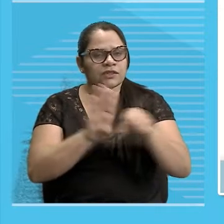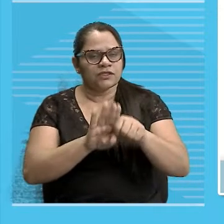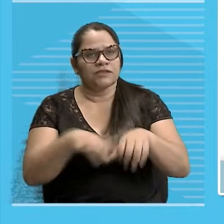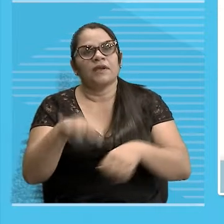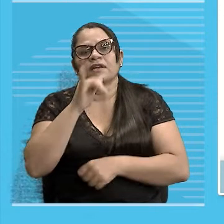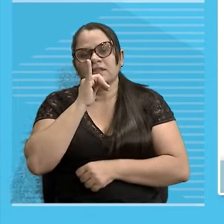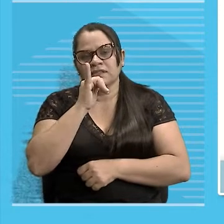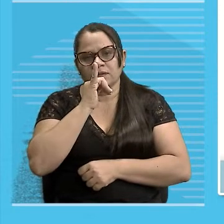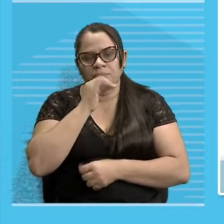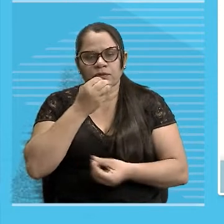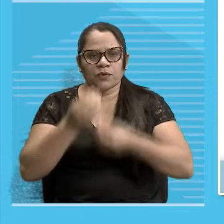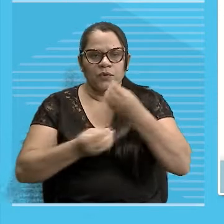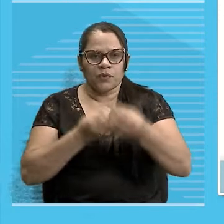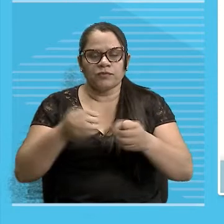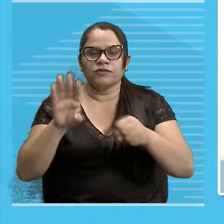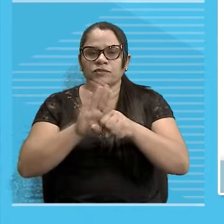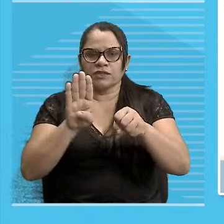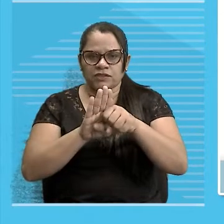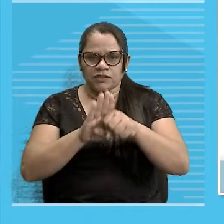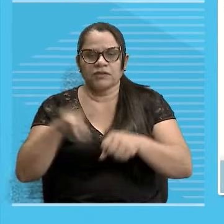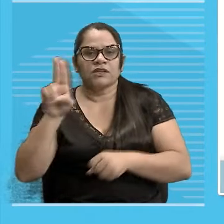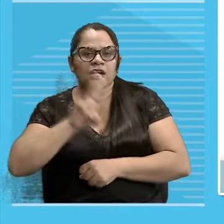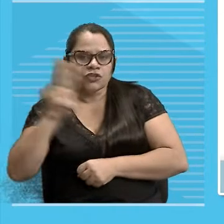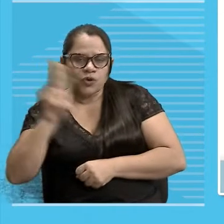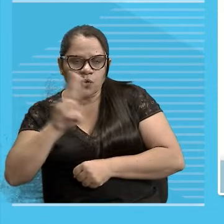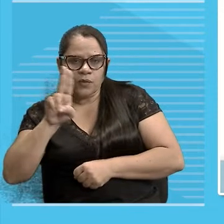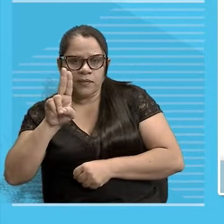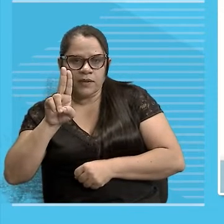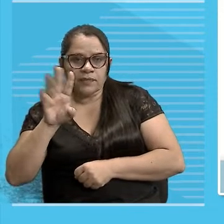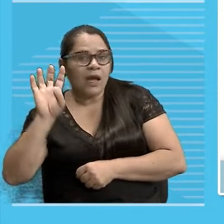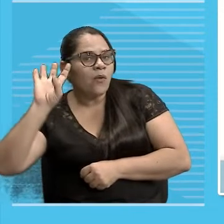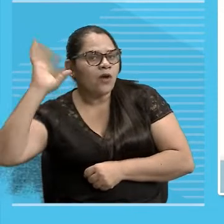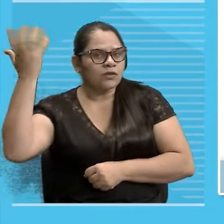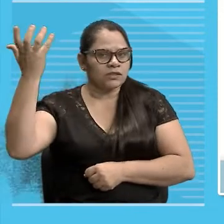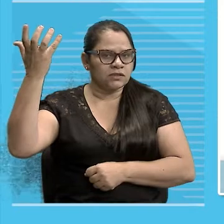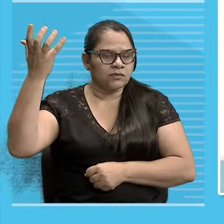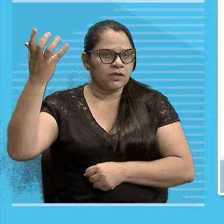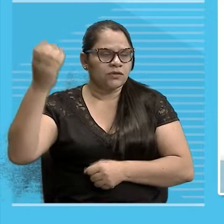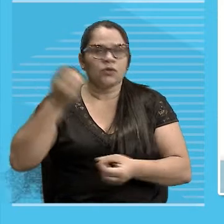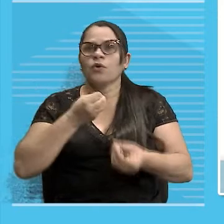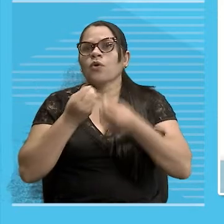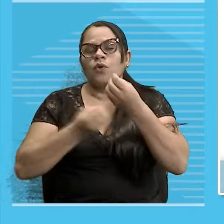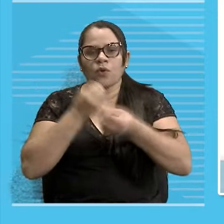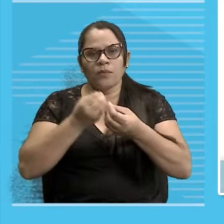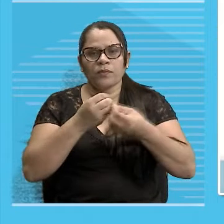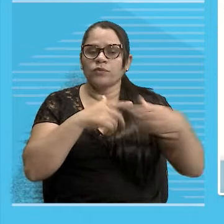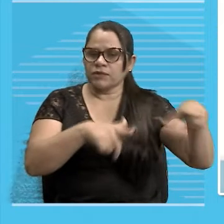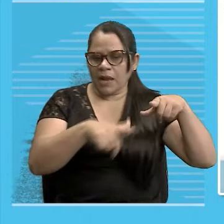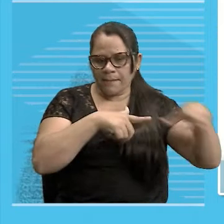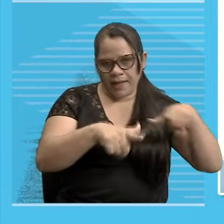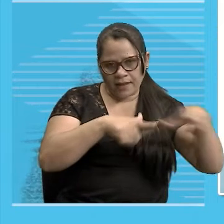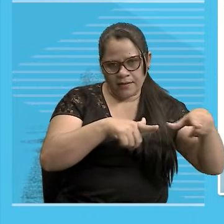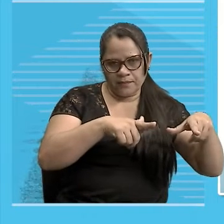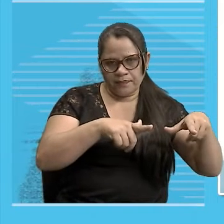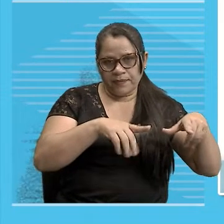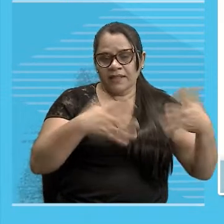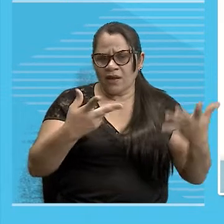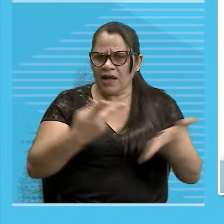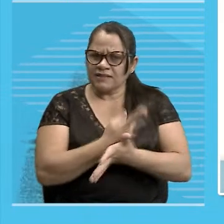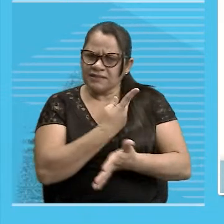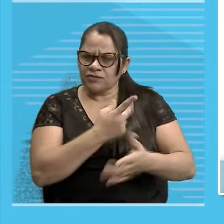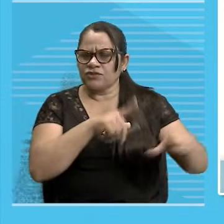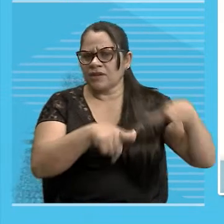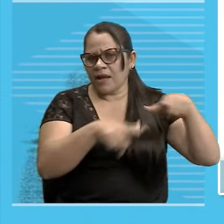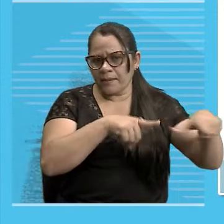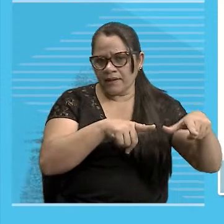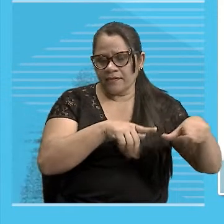Um substantivo Que nomeia uma ação O trabalho Que dá nome A ação de trabalhar Um substantivo